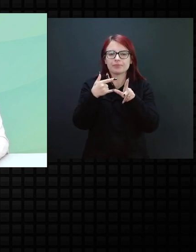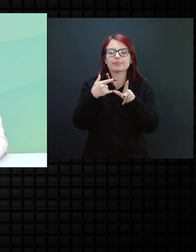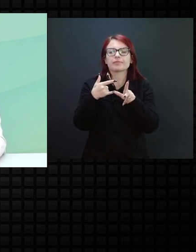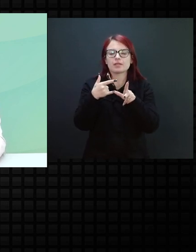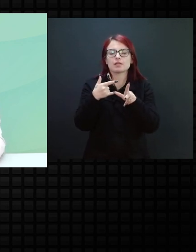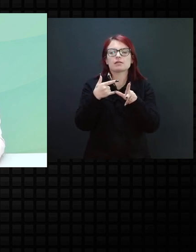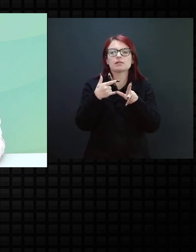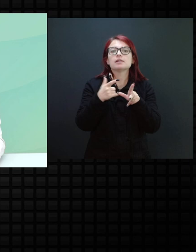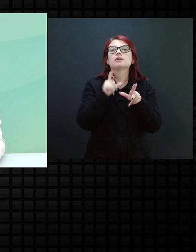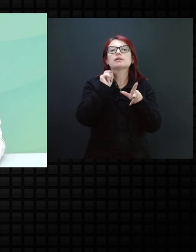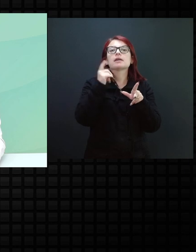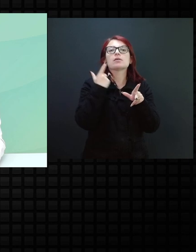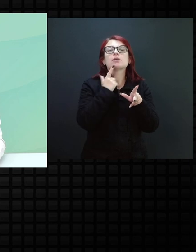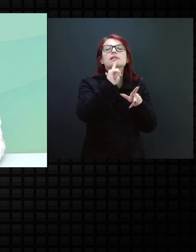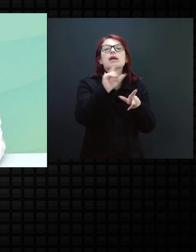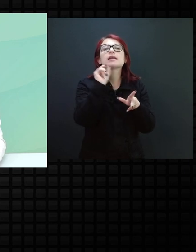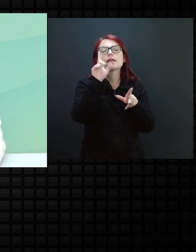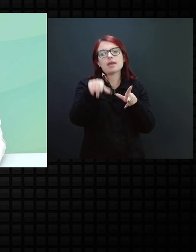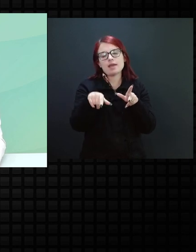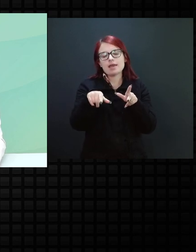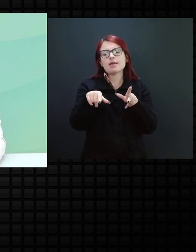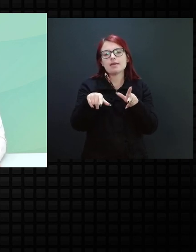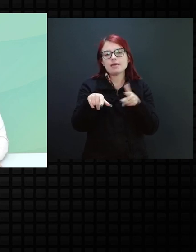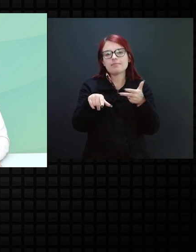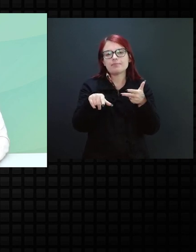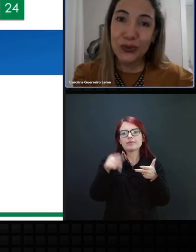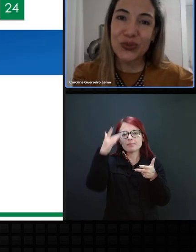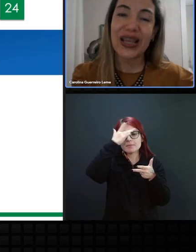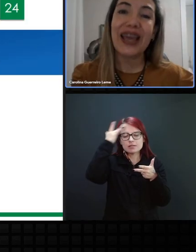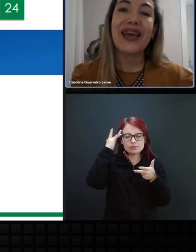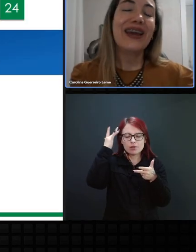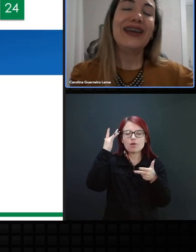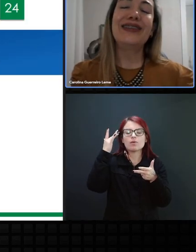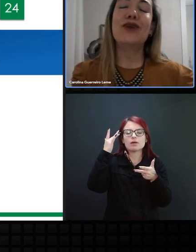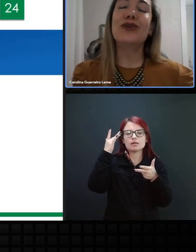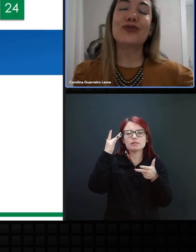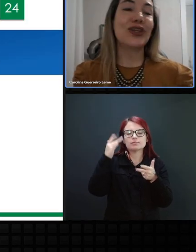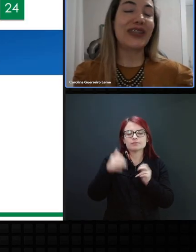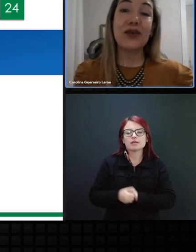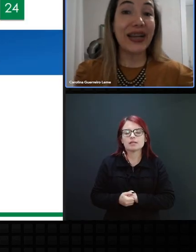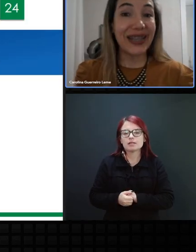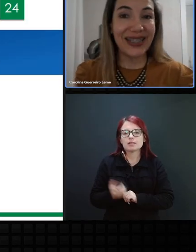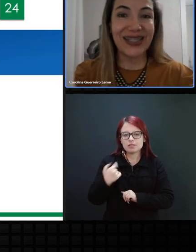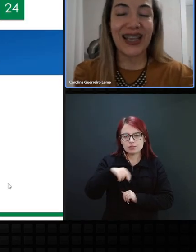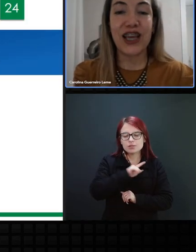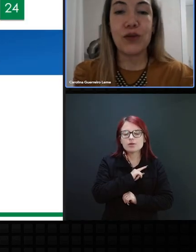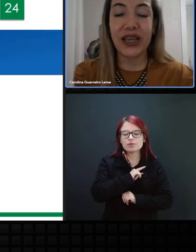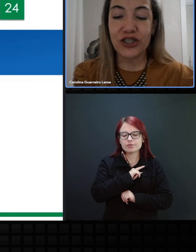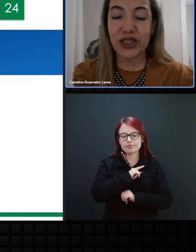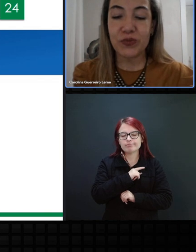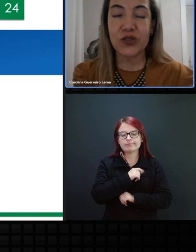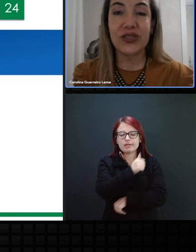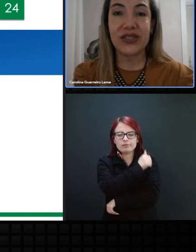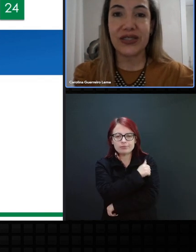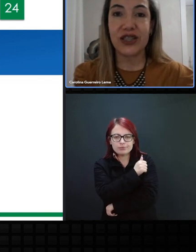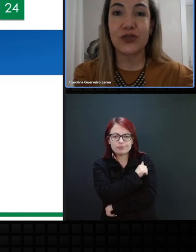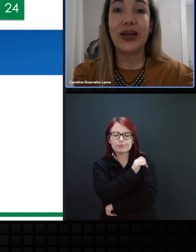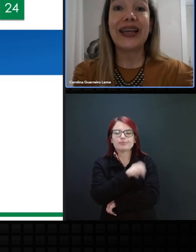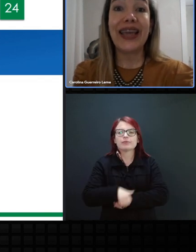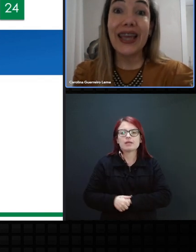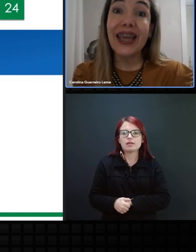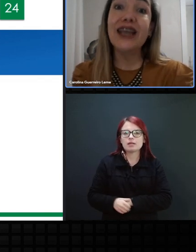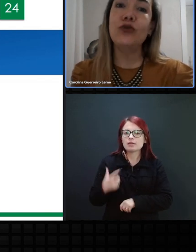quem ganha com isso são as nossas crianças, são os nossos alunos, né, então eu só tenho a agradecer realmente que as pessoas